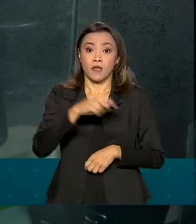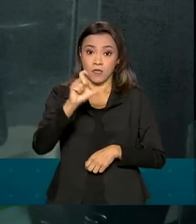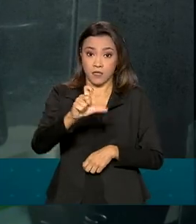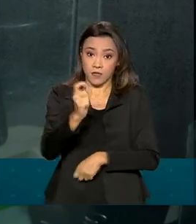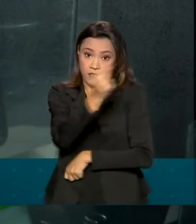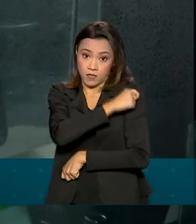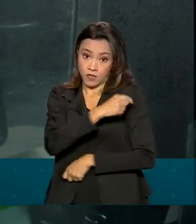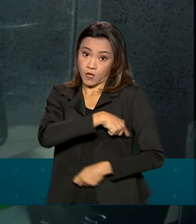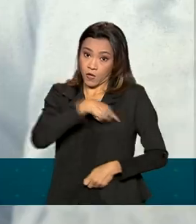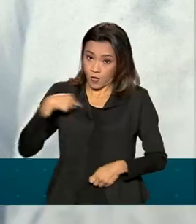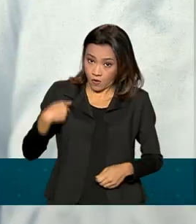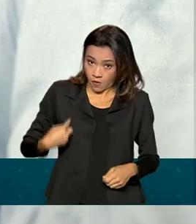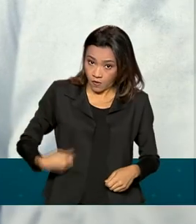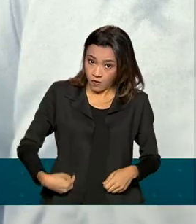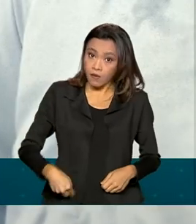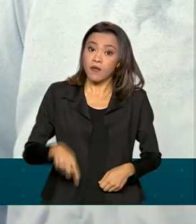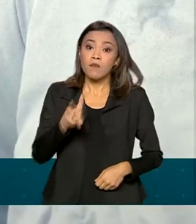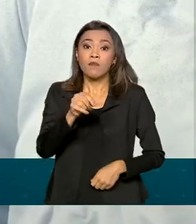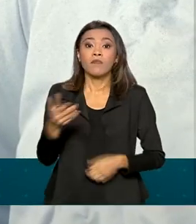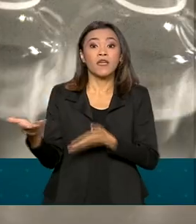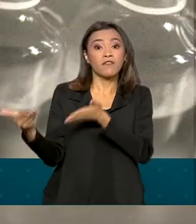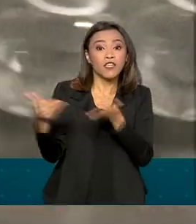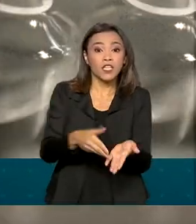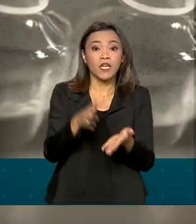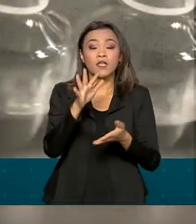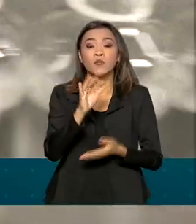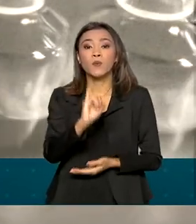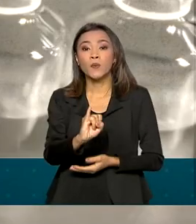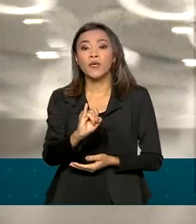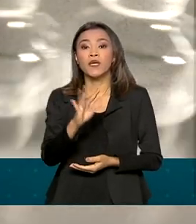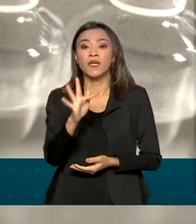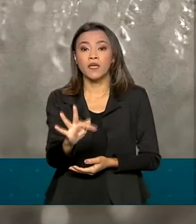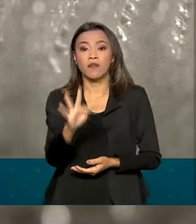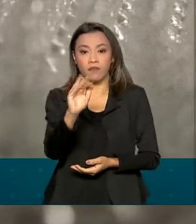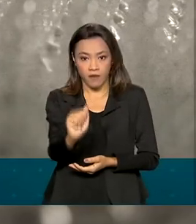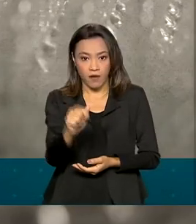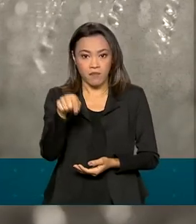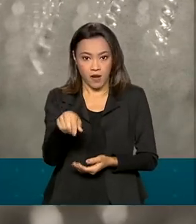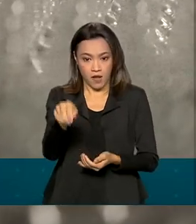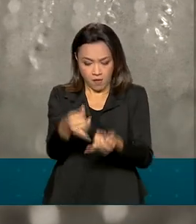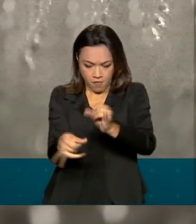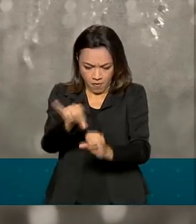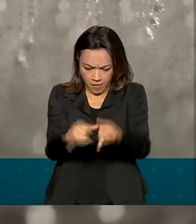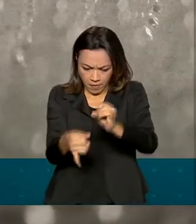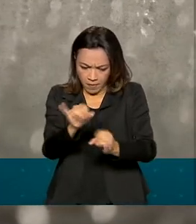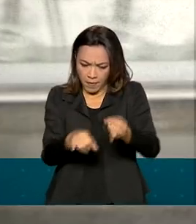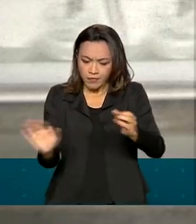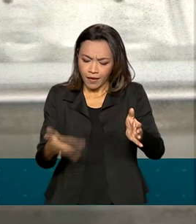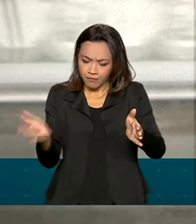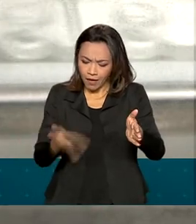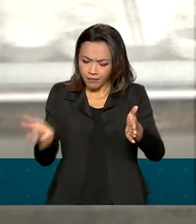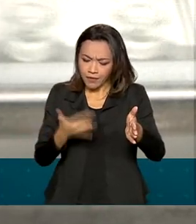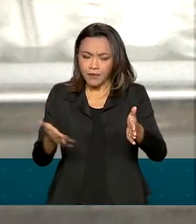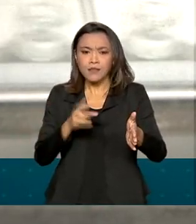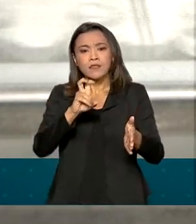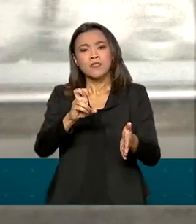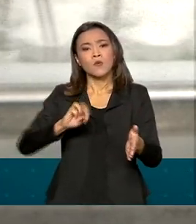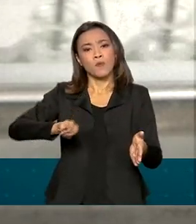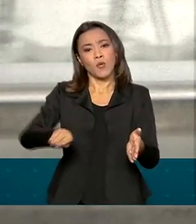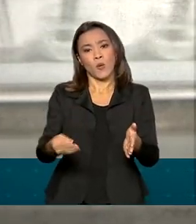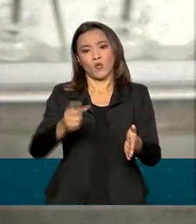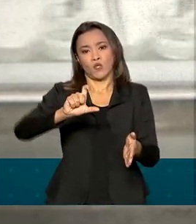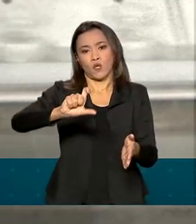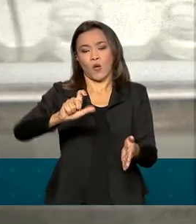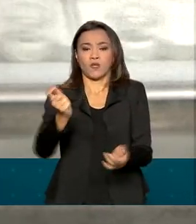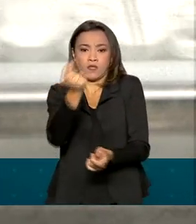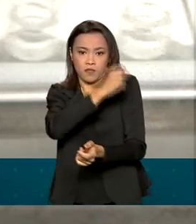ingrediente farmacêutico ativo, o IFA. O material será suficiente para a fabricação de 5 milhões de doses